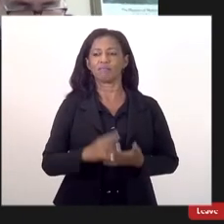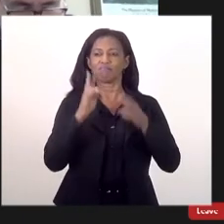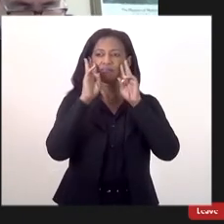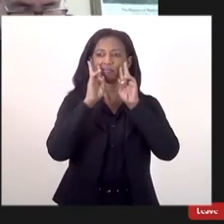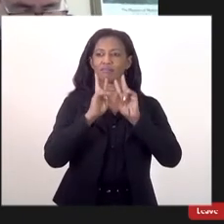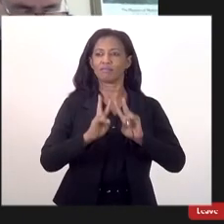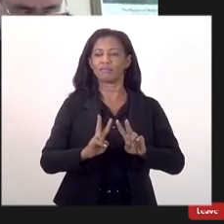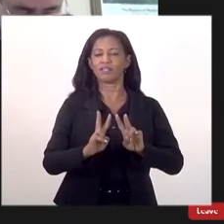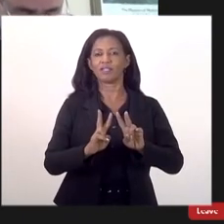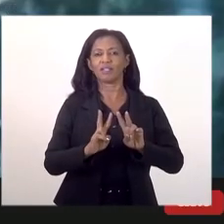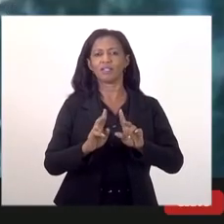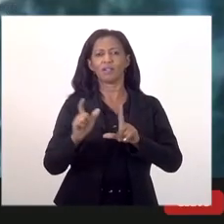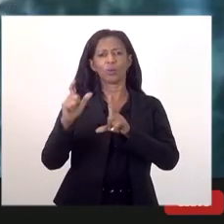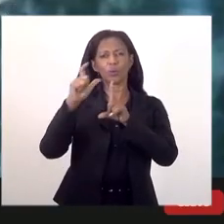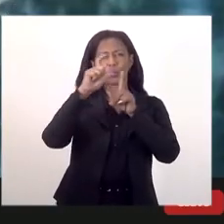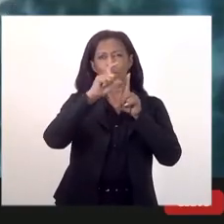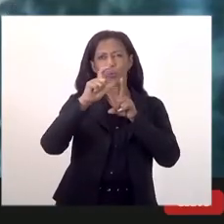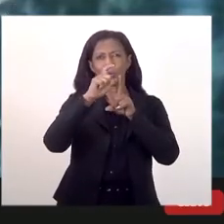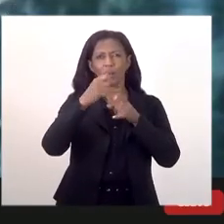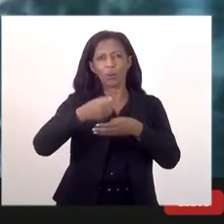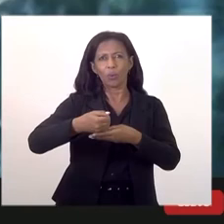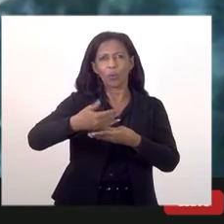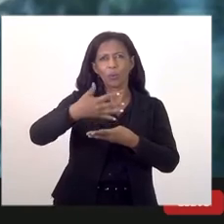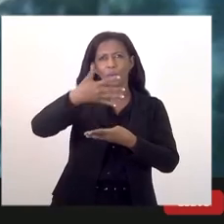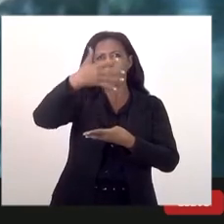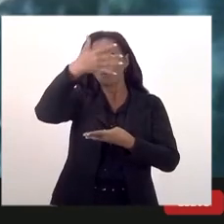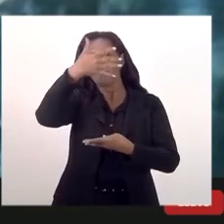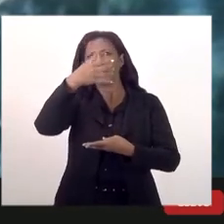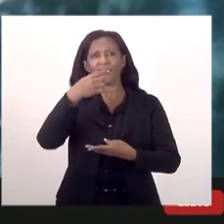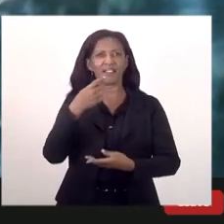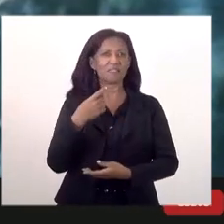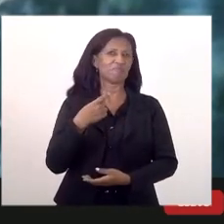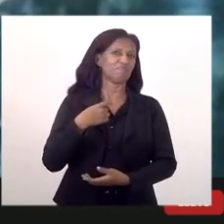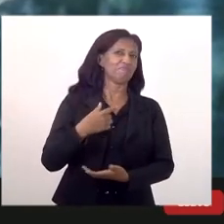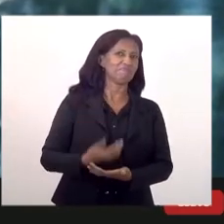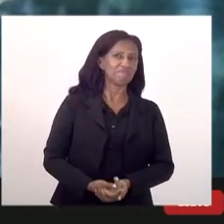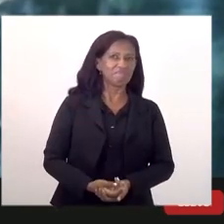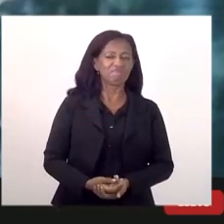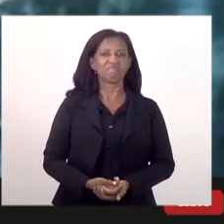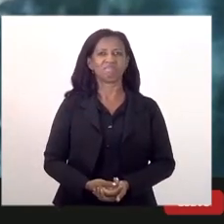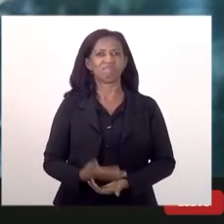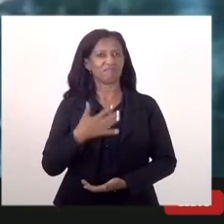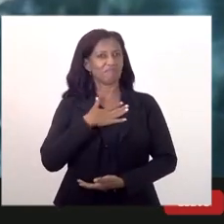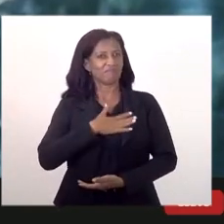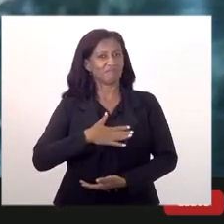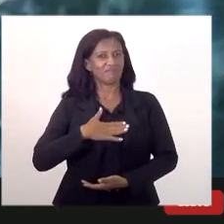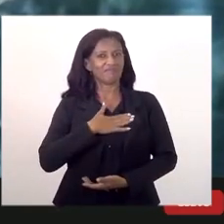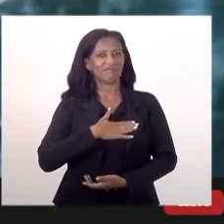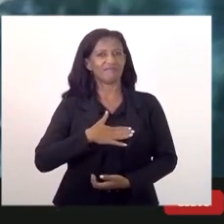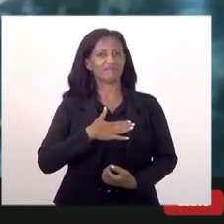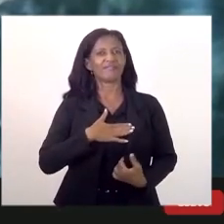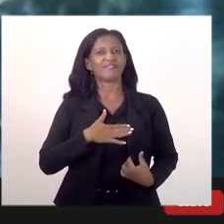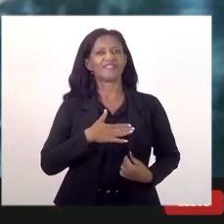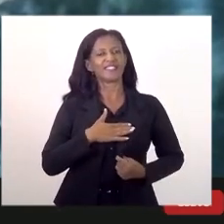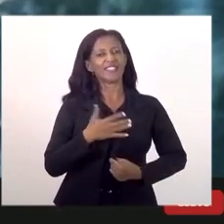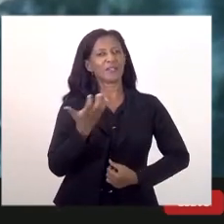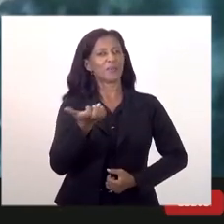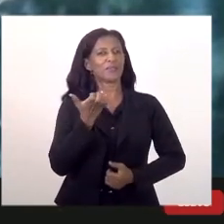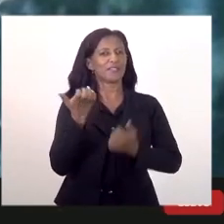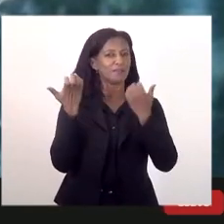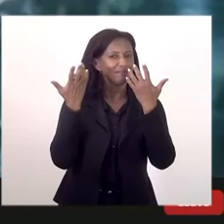na apresentação que vocês fizeram antes e fiquei muito satisfeita queria parabenizar